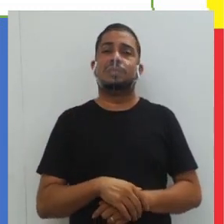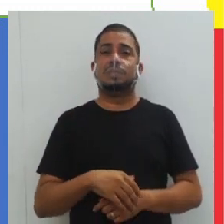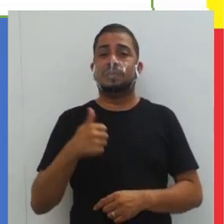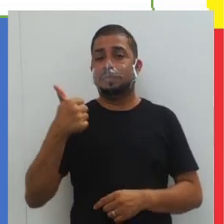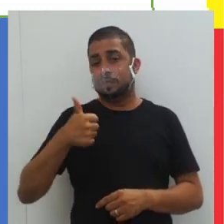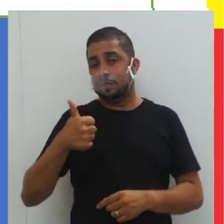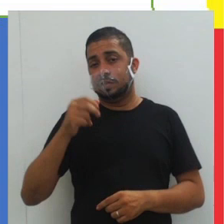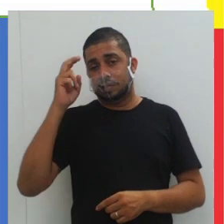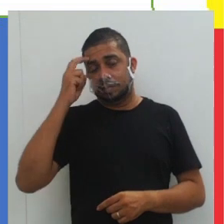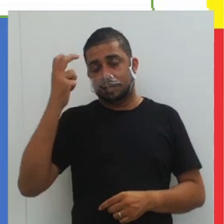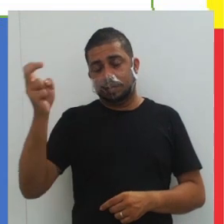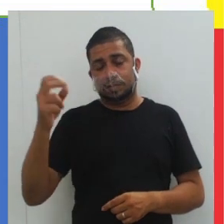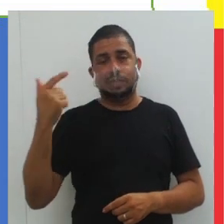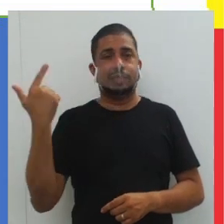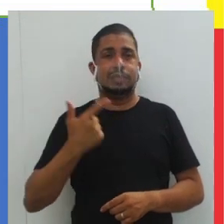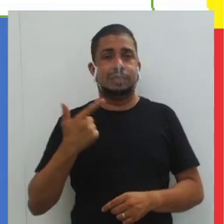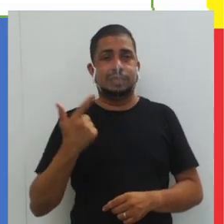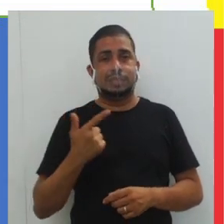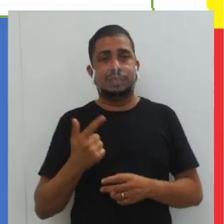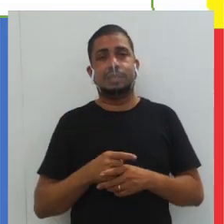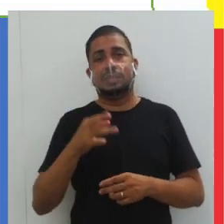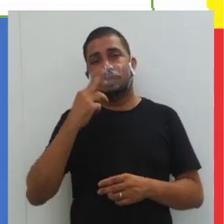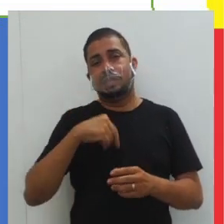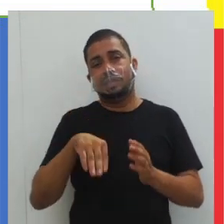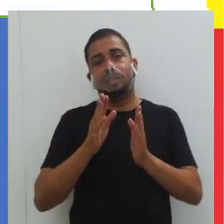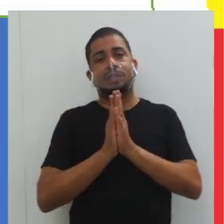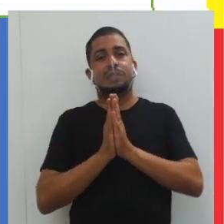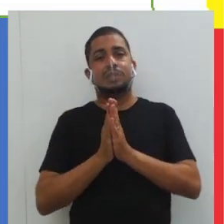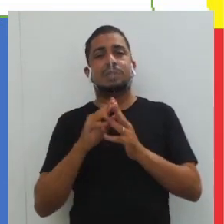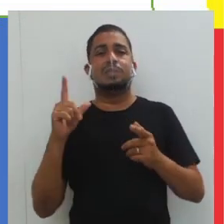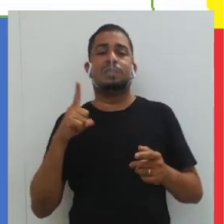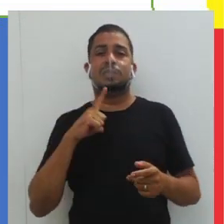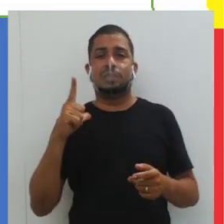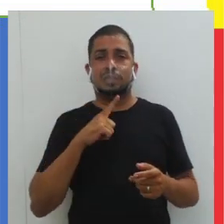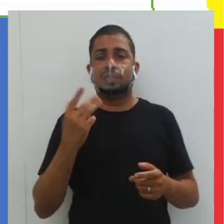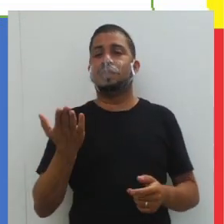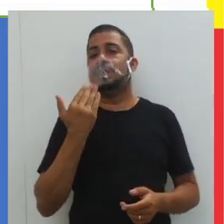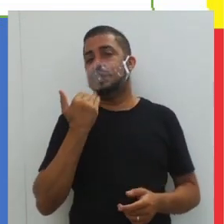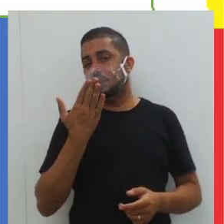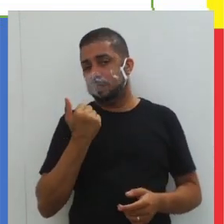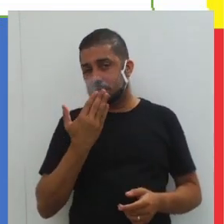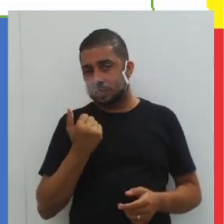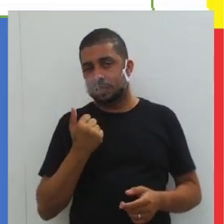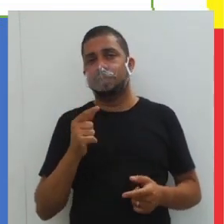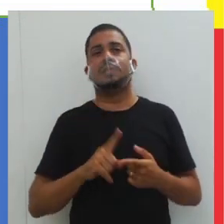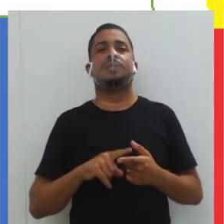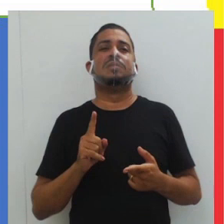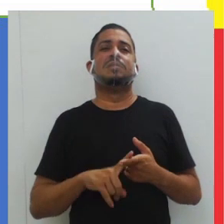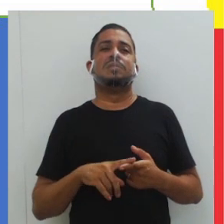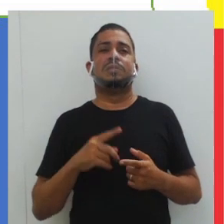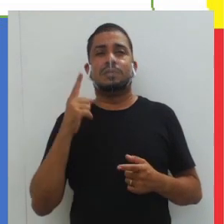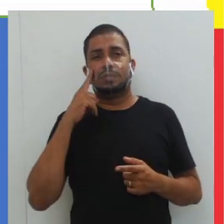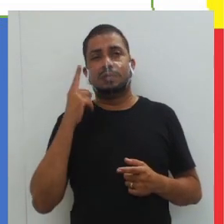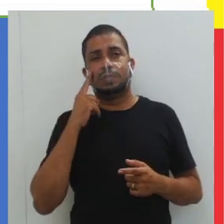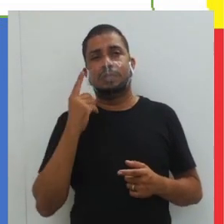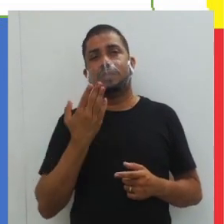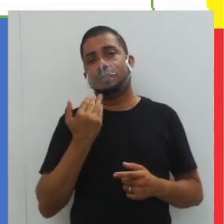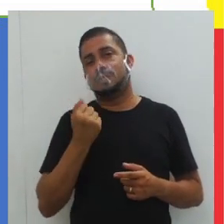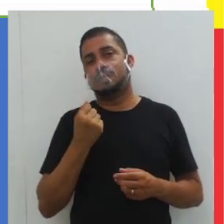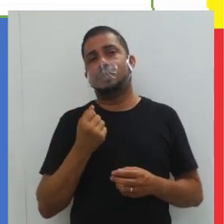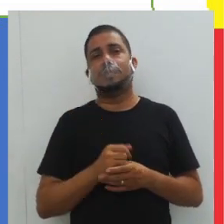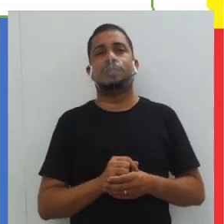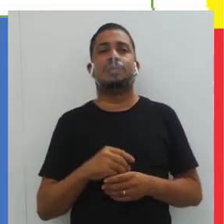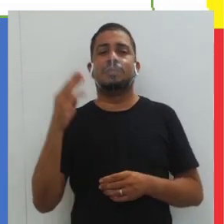primeira mostrando a cultura, a segunda, a religião. Nós temos a alimentação. Veja, em nossa